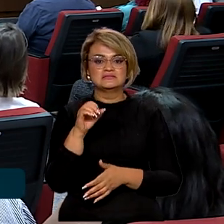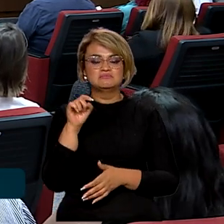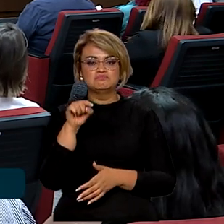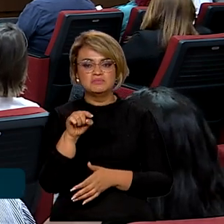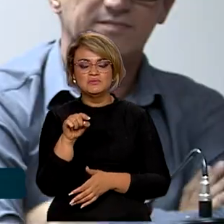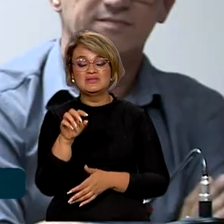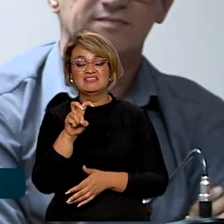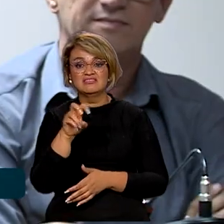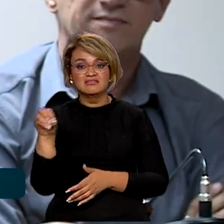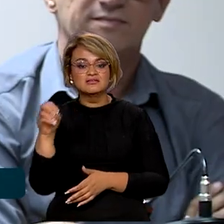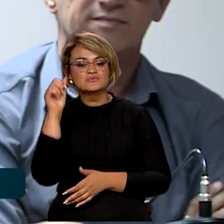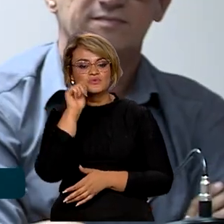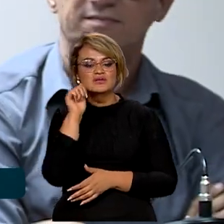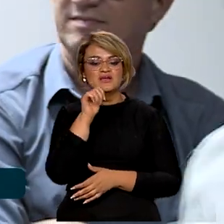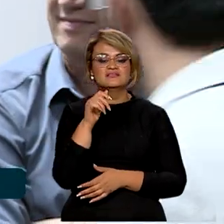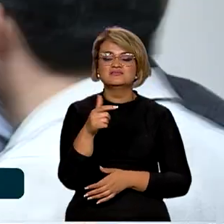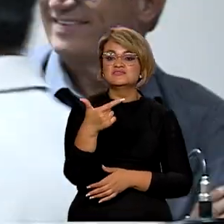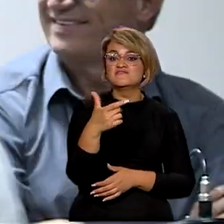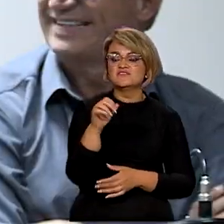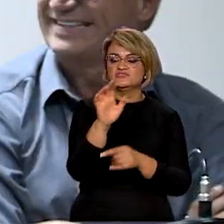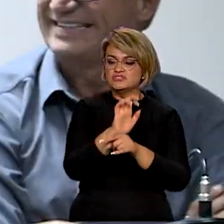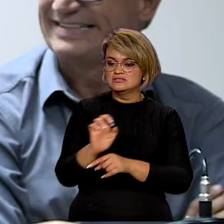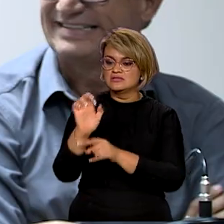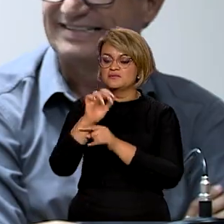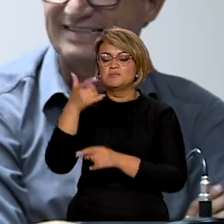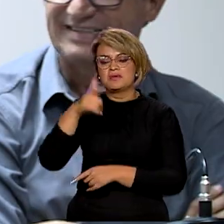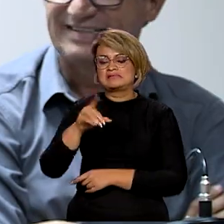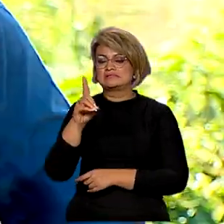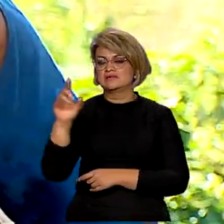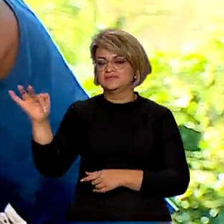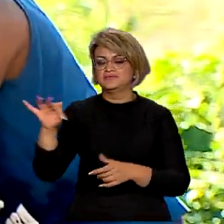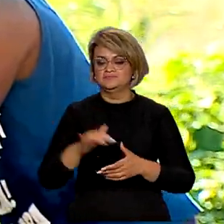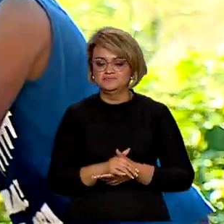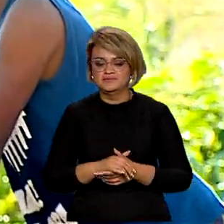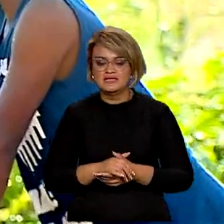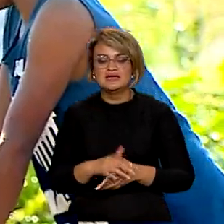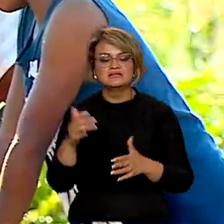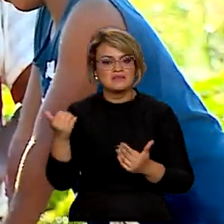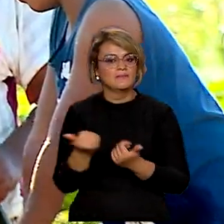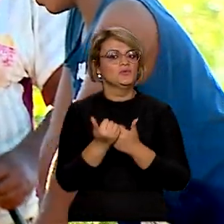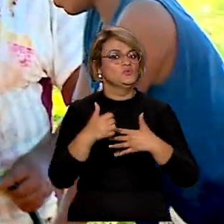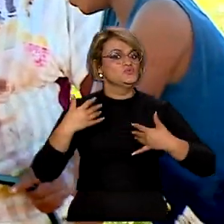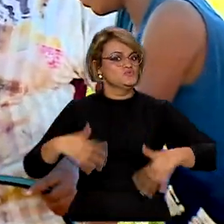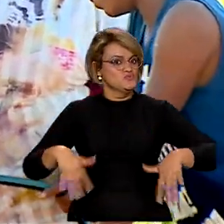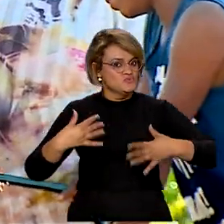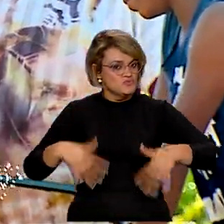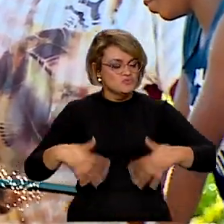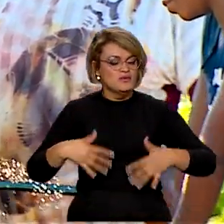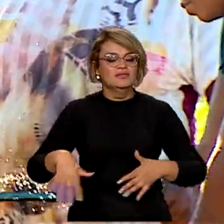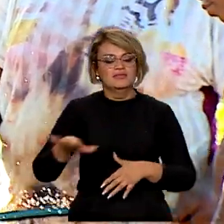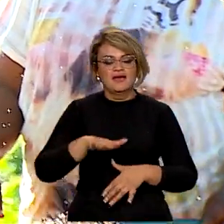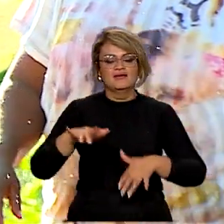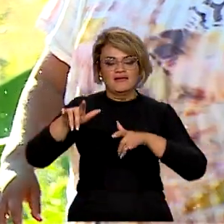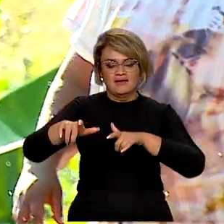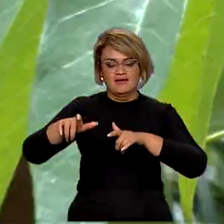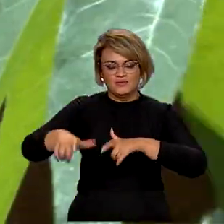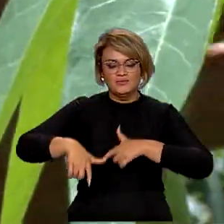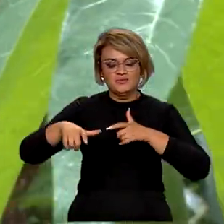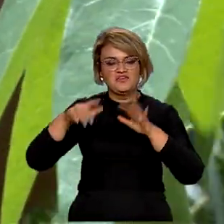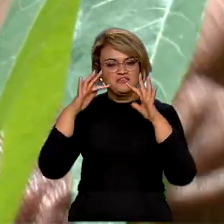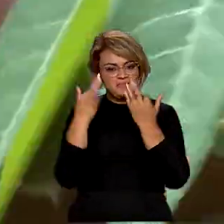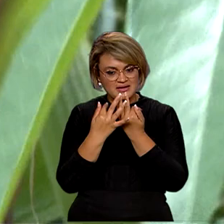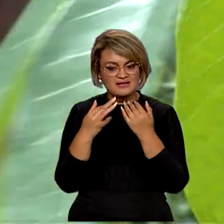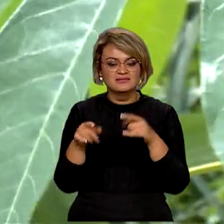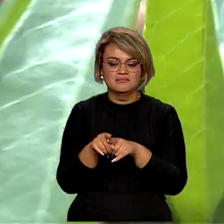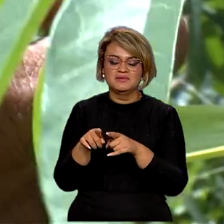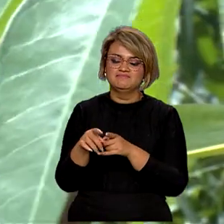mulheres em 20 estados e no Distrito Federal, um apoio fundamental para a agricultura familiar e